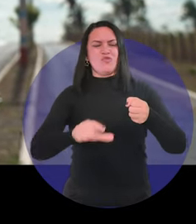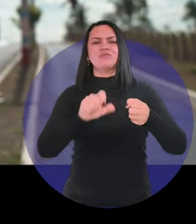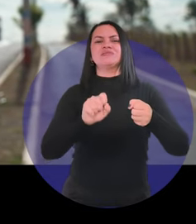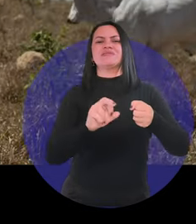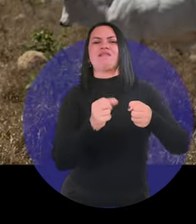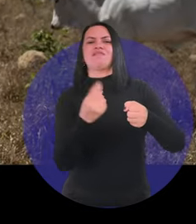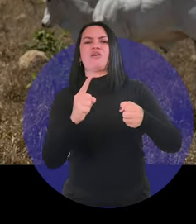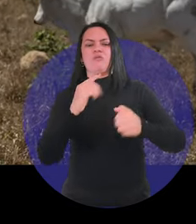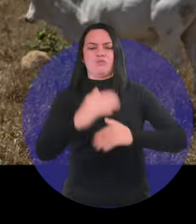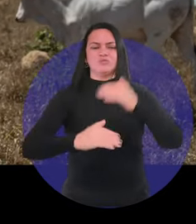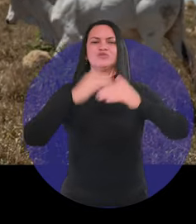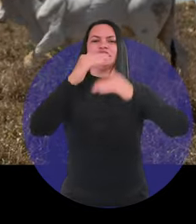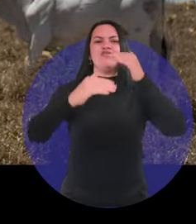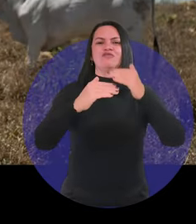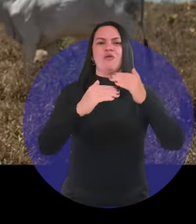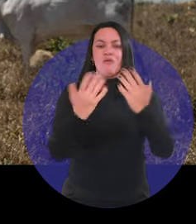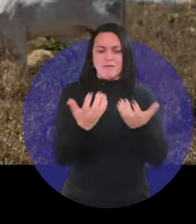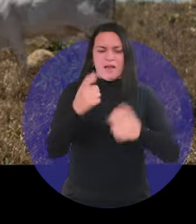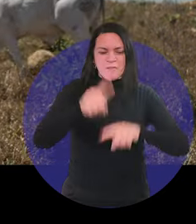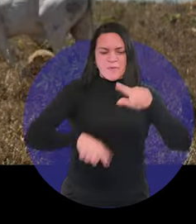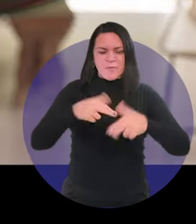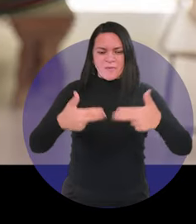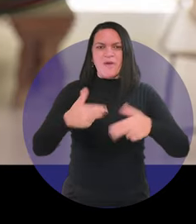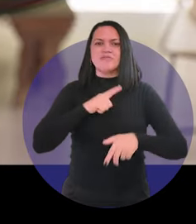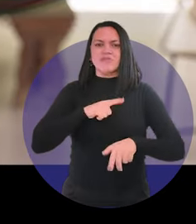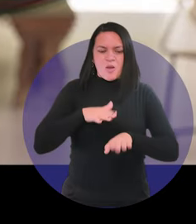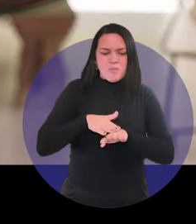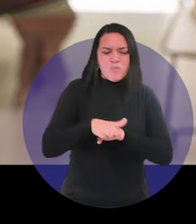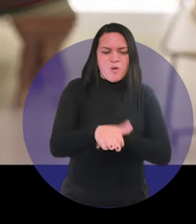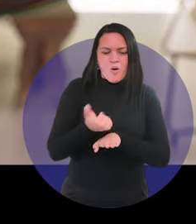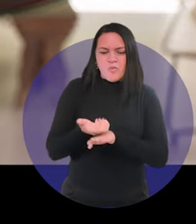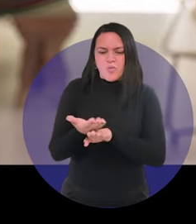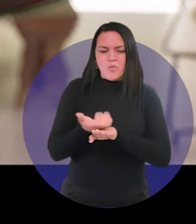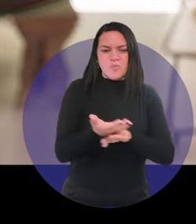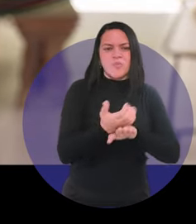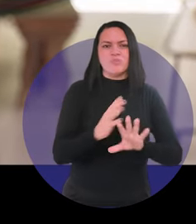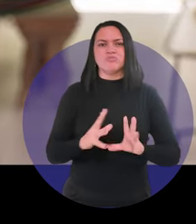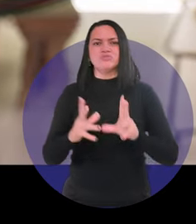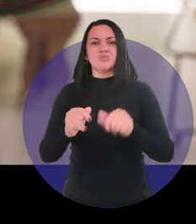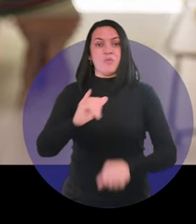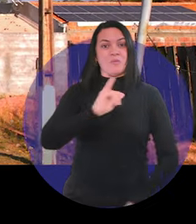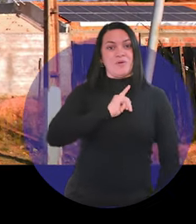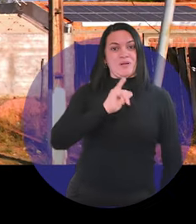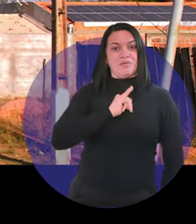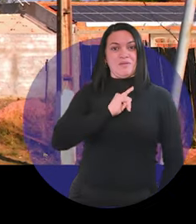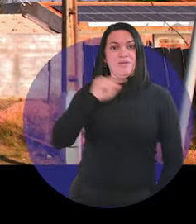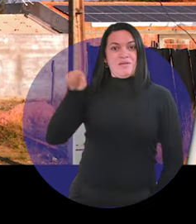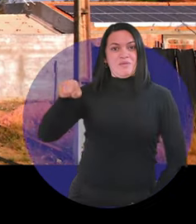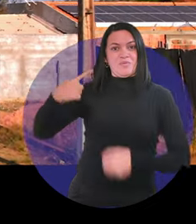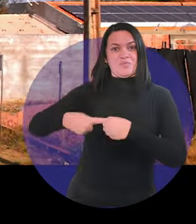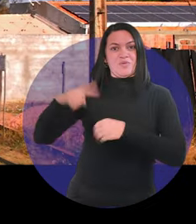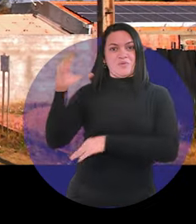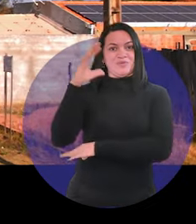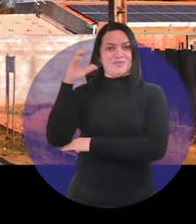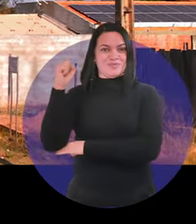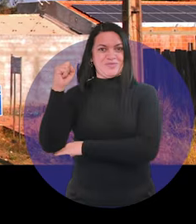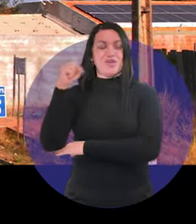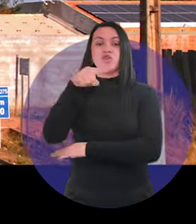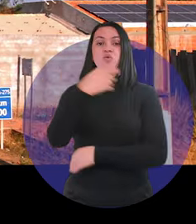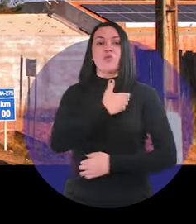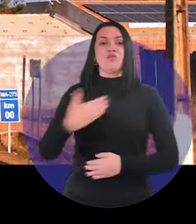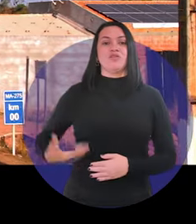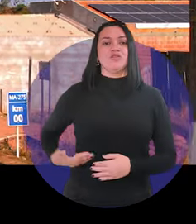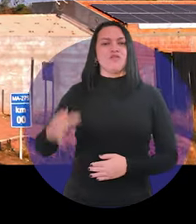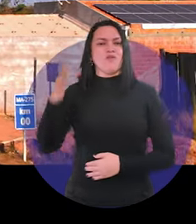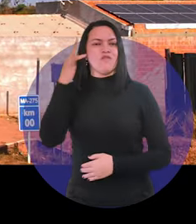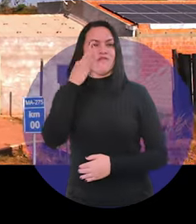Desenvolveu, o pessoal quer tirar a produção da estrada para tirar tanto por aqui para sair para a Imperatriz como pelo Sítio Novo. E o